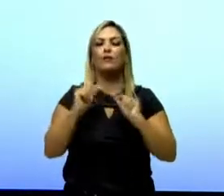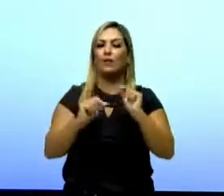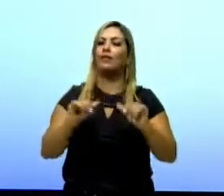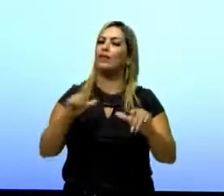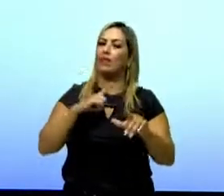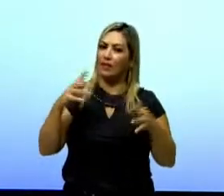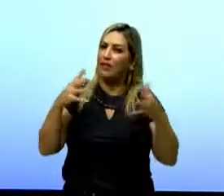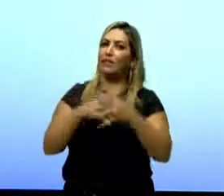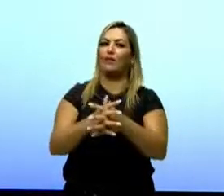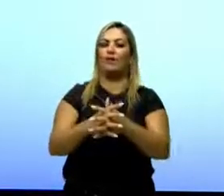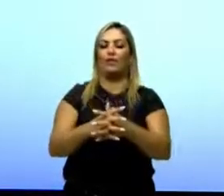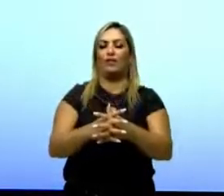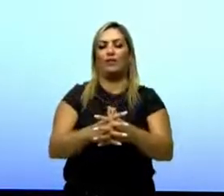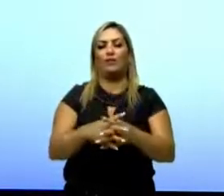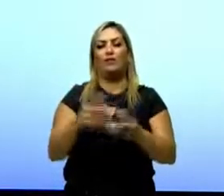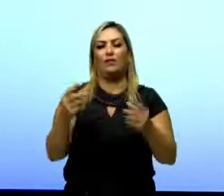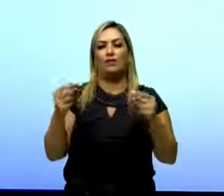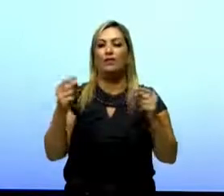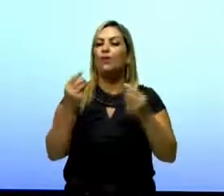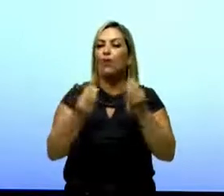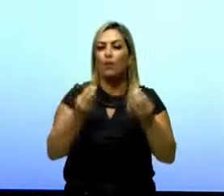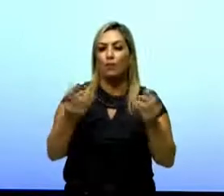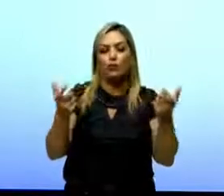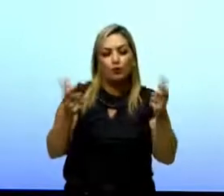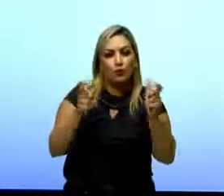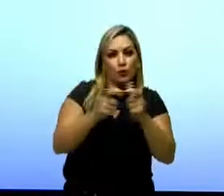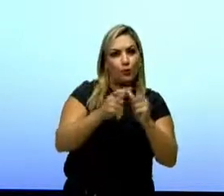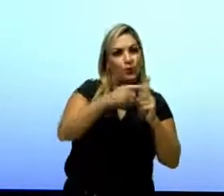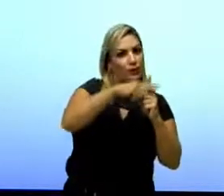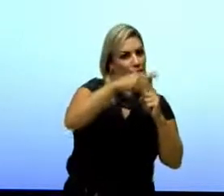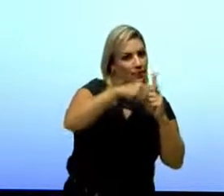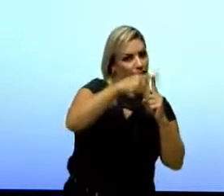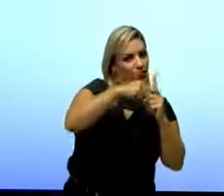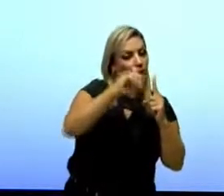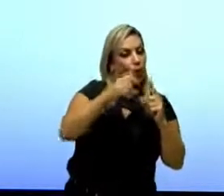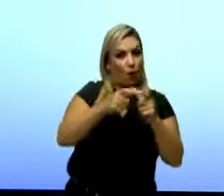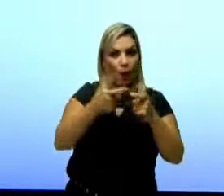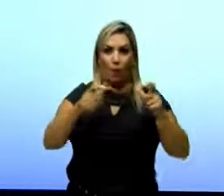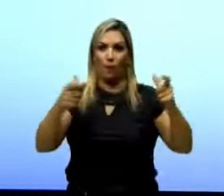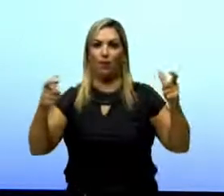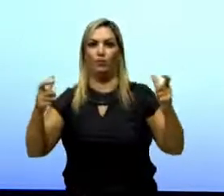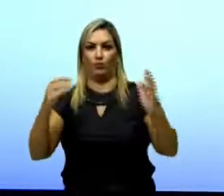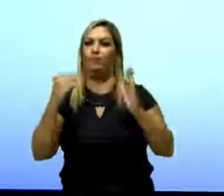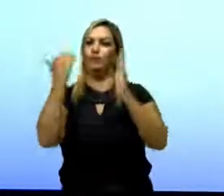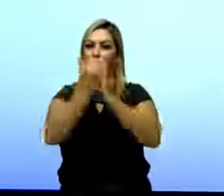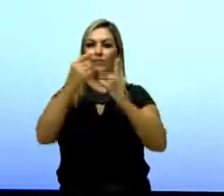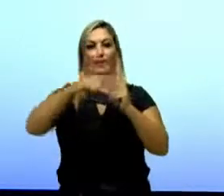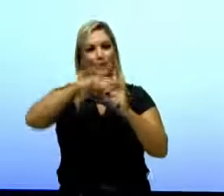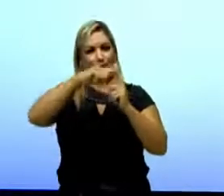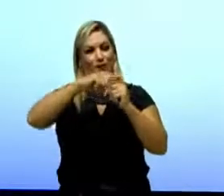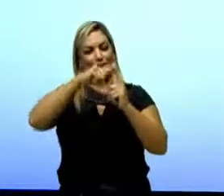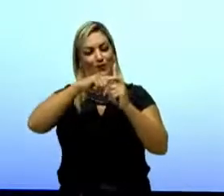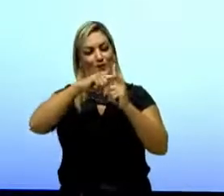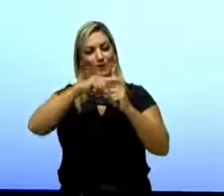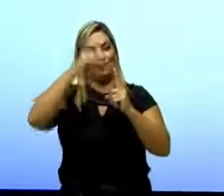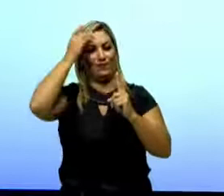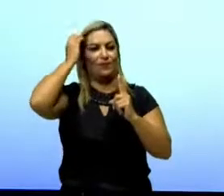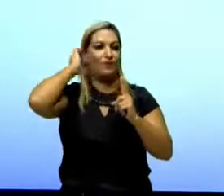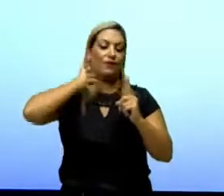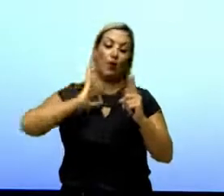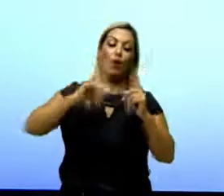sofrer interferência de acordo com a diminuição da temperatura ou o aumento da temperatura. Com a